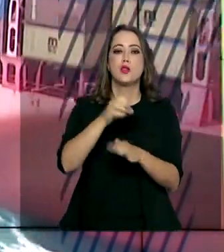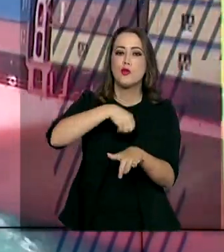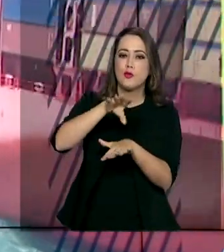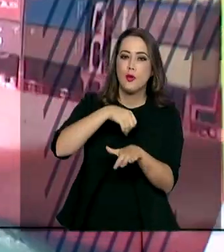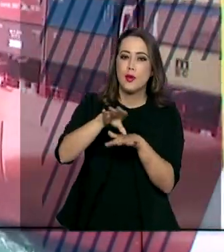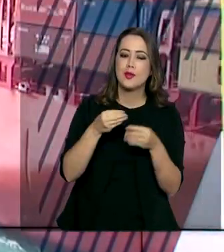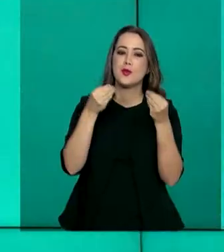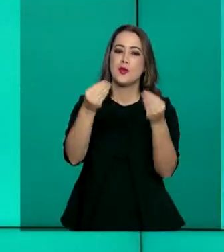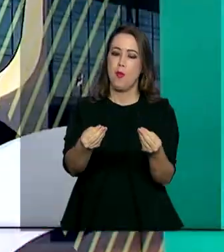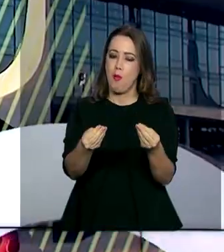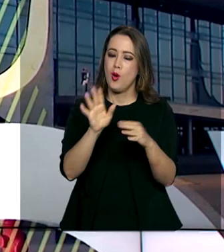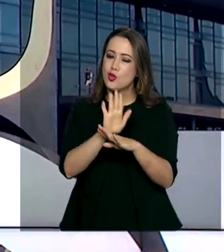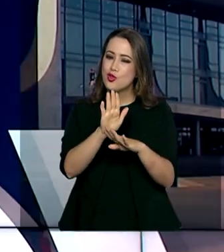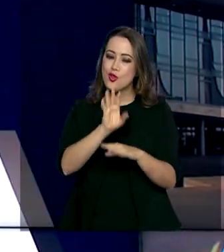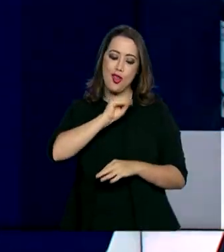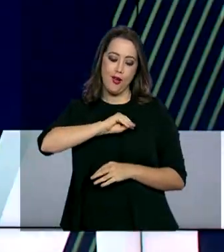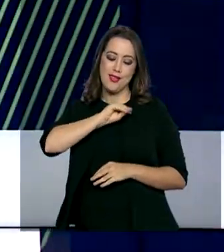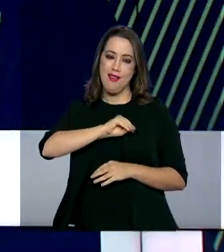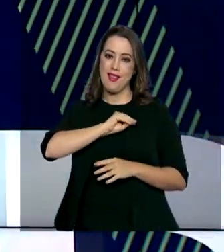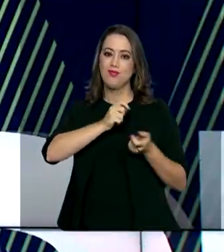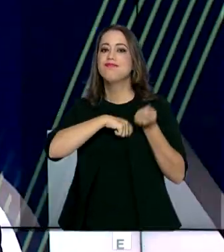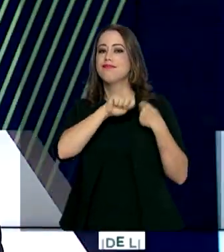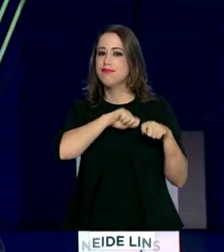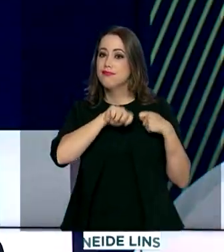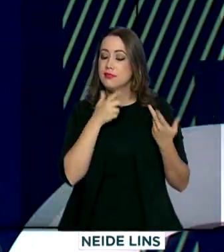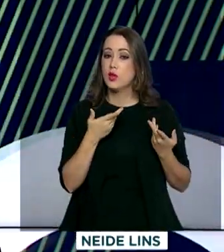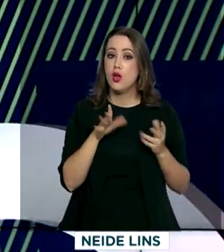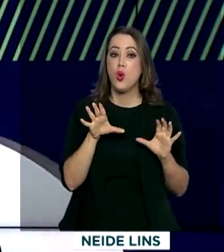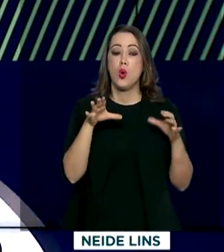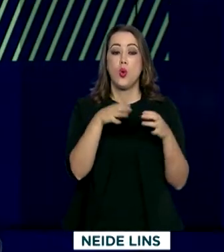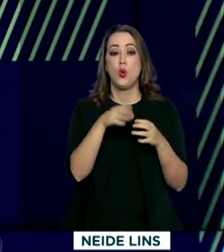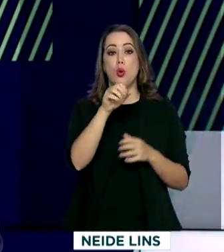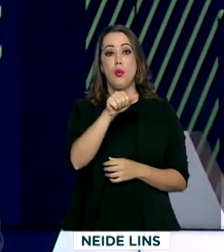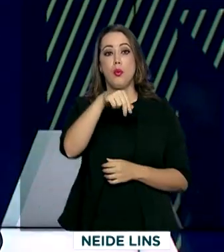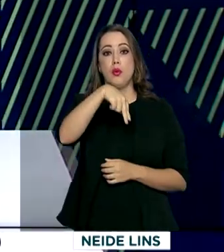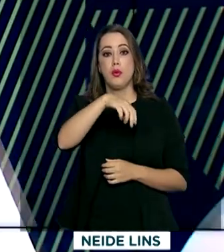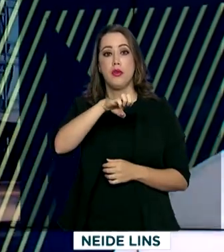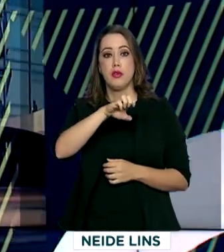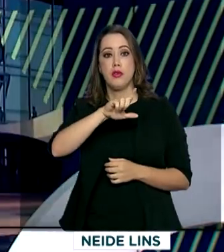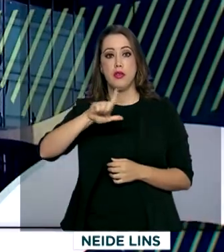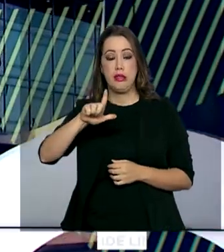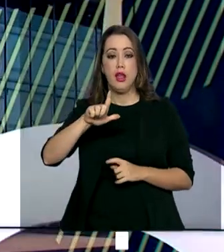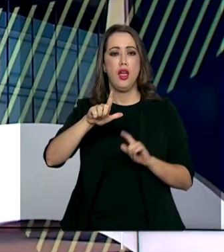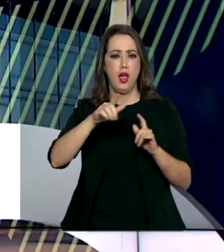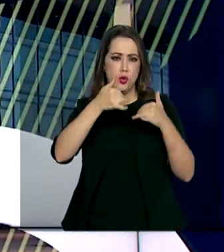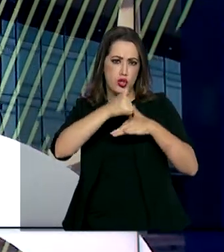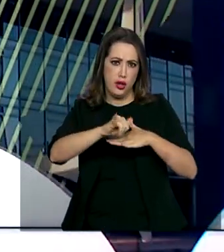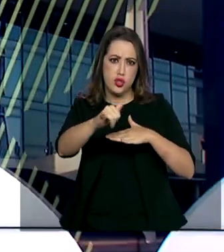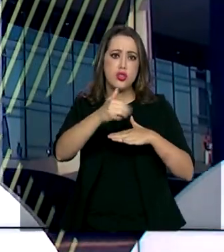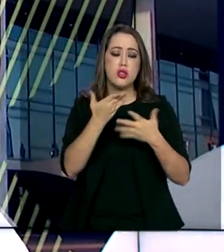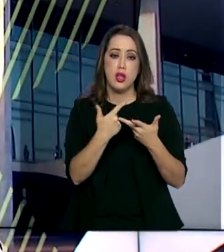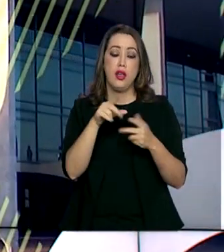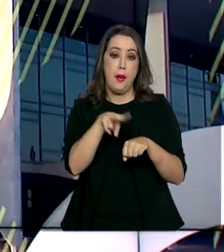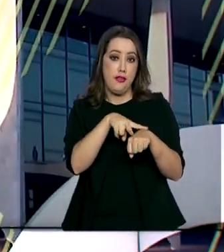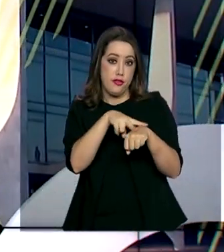mais um alívio para o bolso do consumidor. A Agência Nacional de Energia Elétrica decidiu manter a bandeira verde na conta de luz